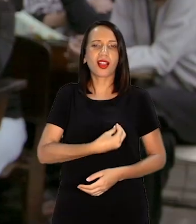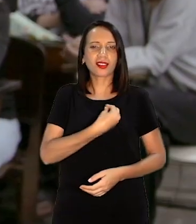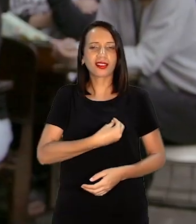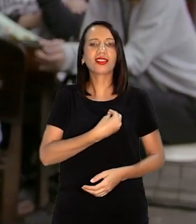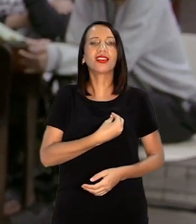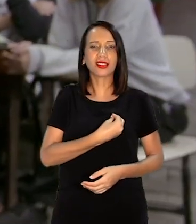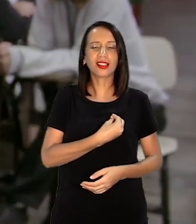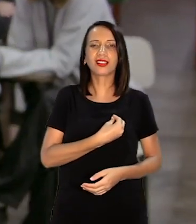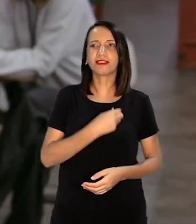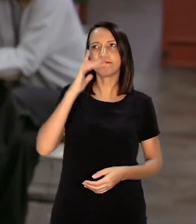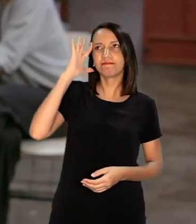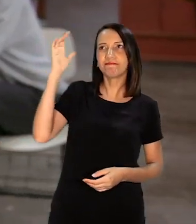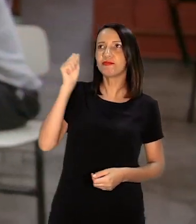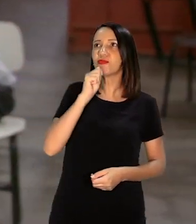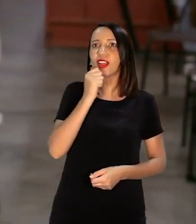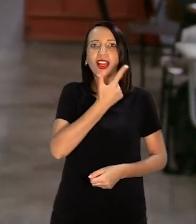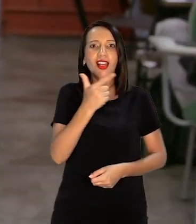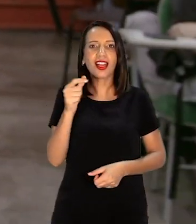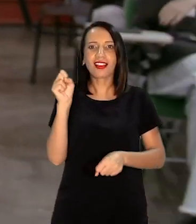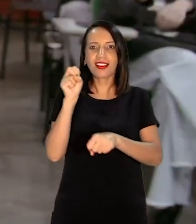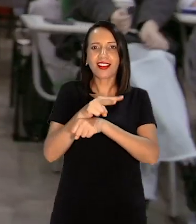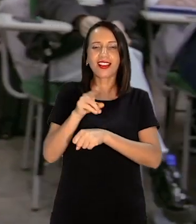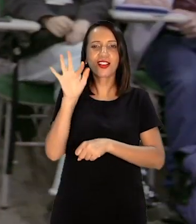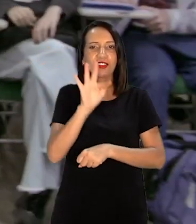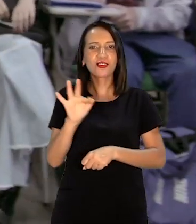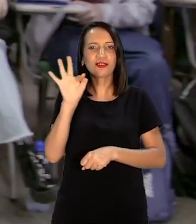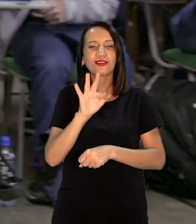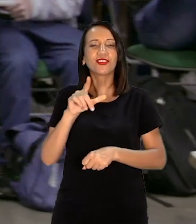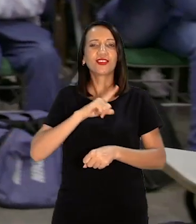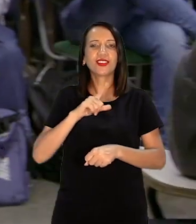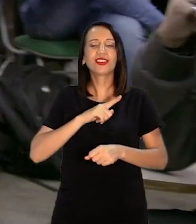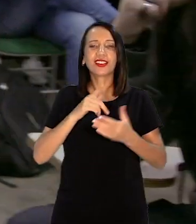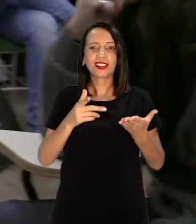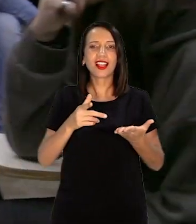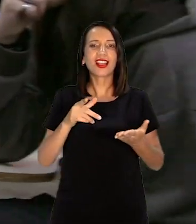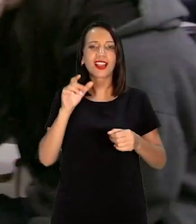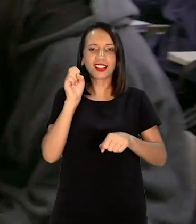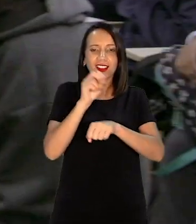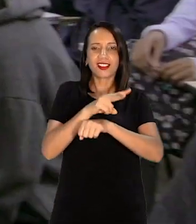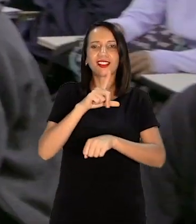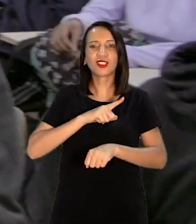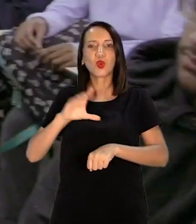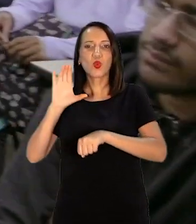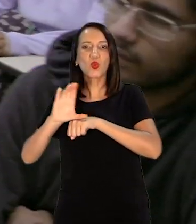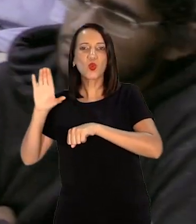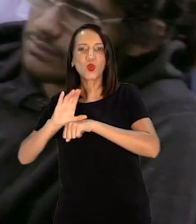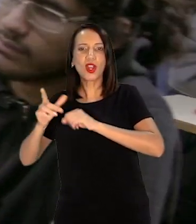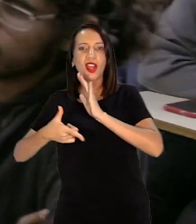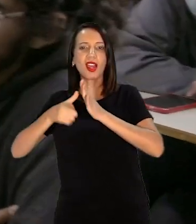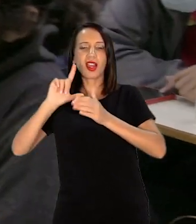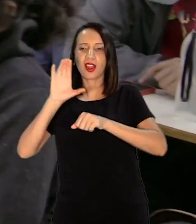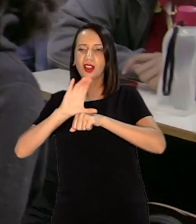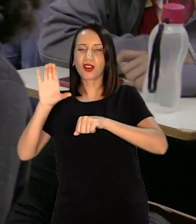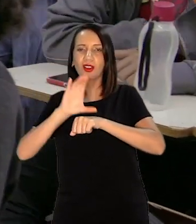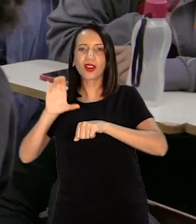nenhuma E aí, quando eu entrei no cursinho... Ex-aluna e voluntária Você começa a entender, assim, o meio que você está